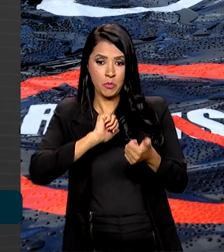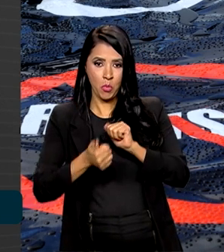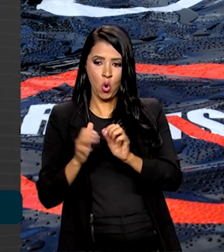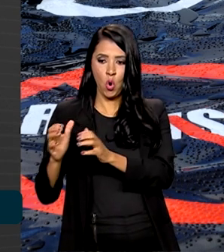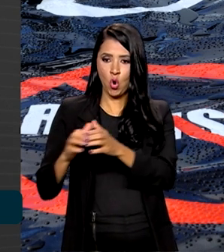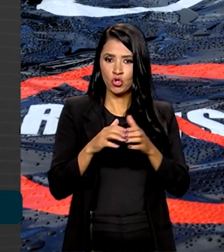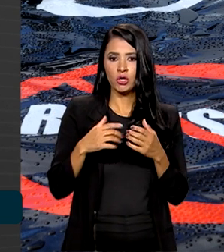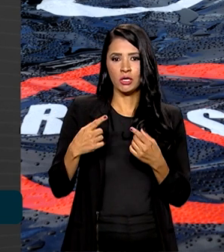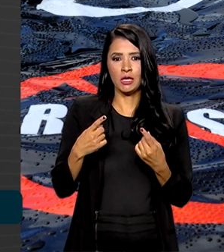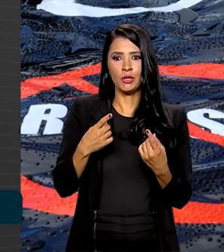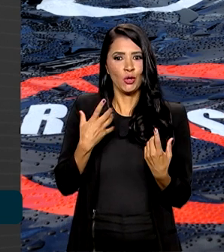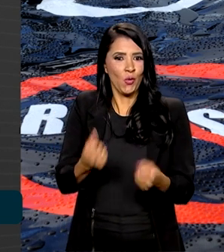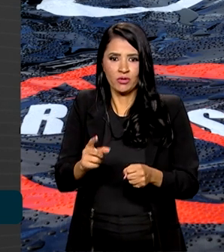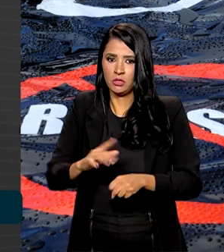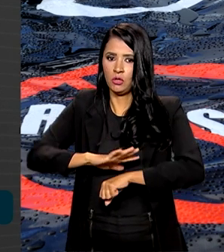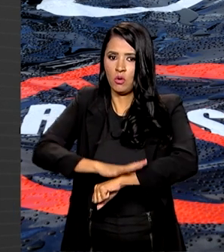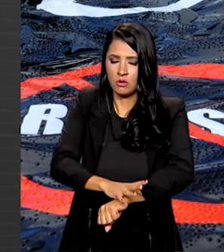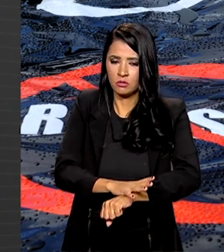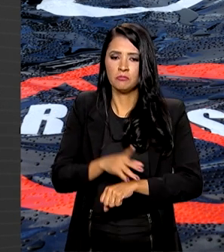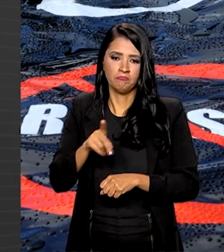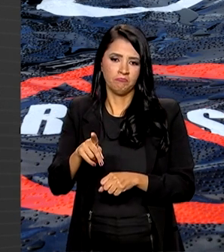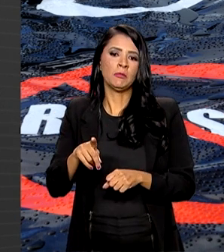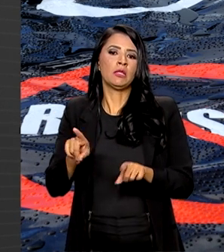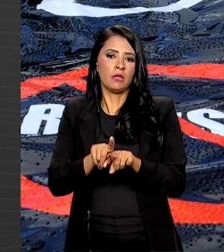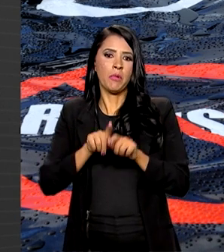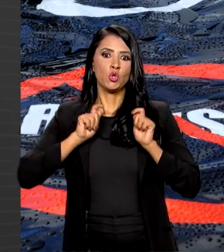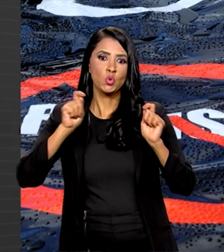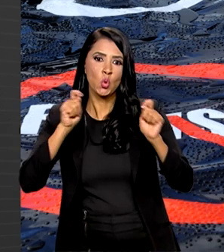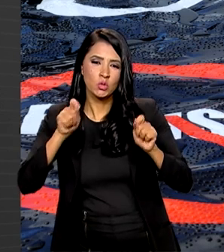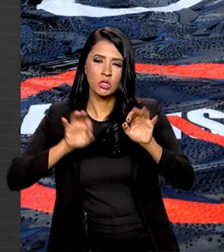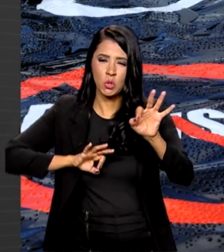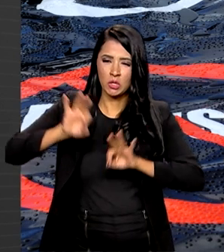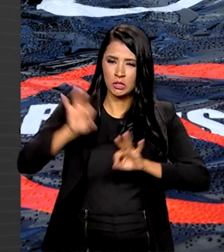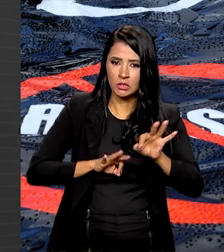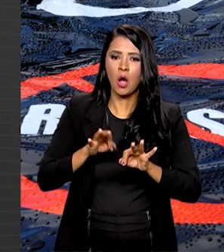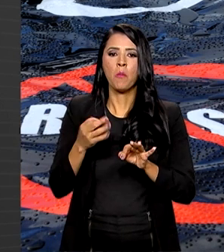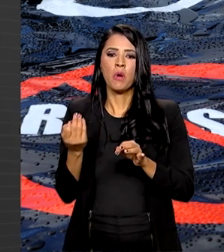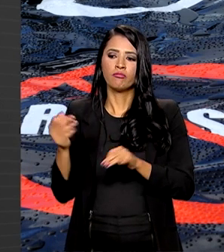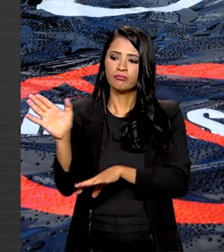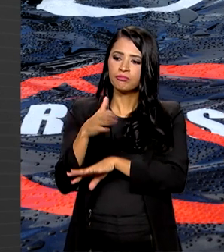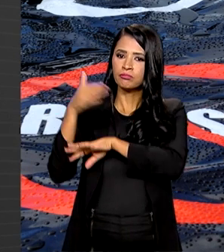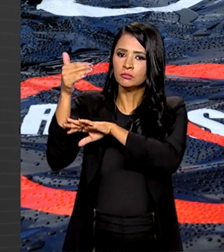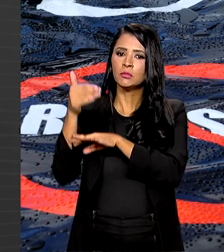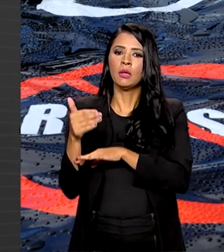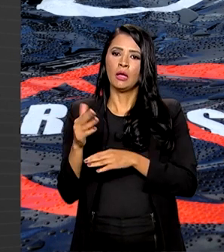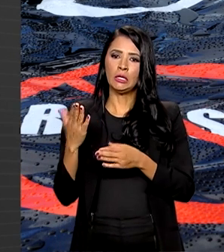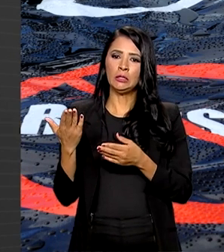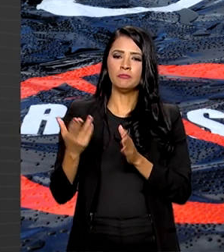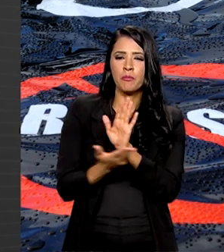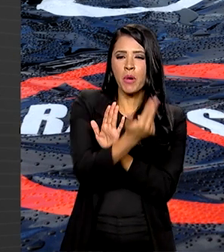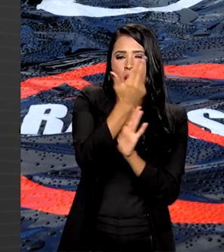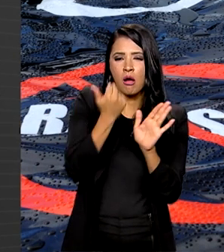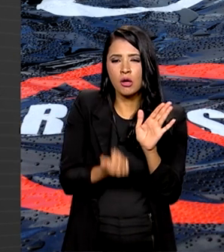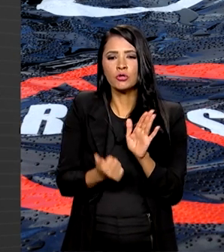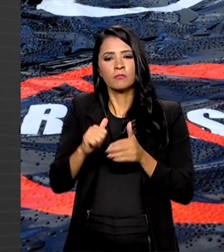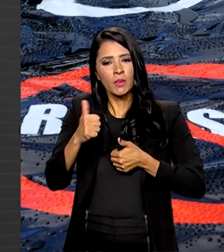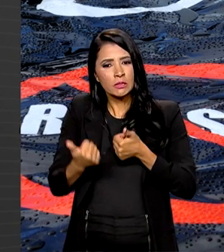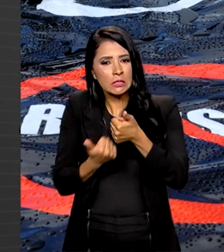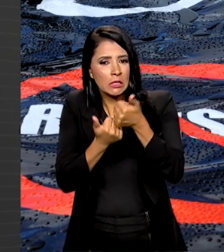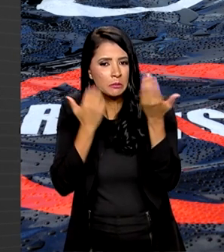antirracistas, parcerias com torcidas organizadas para a confecção de bandeiras e mosaicos, assistência